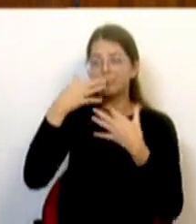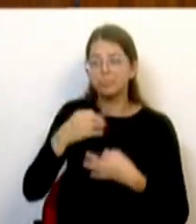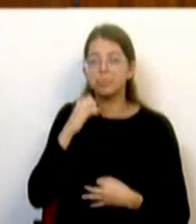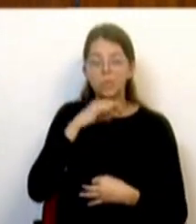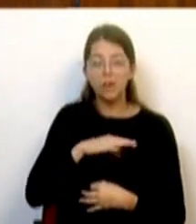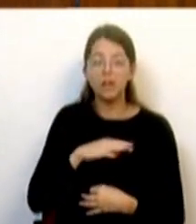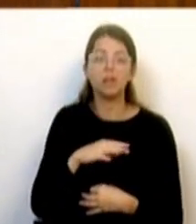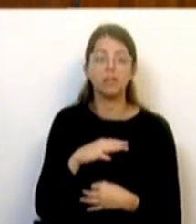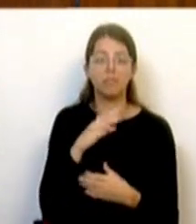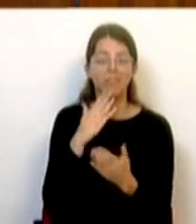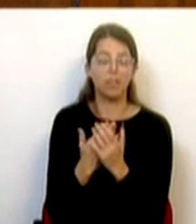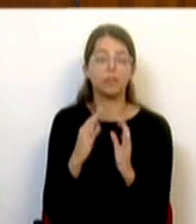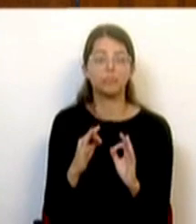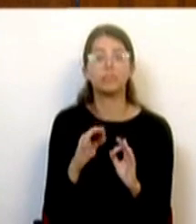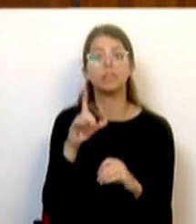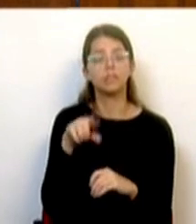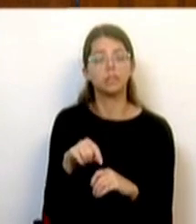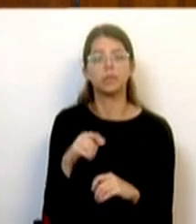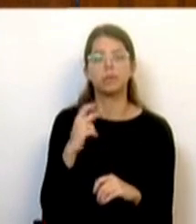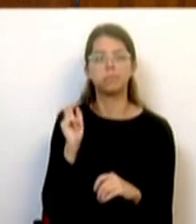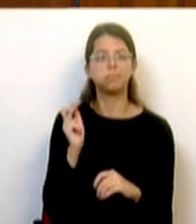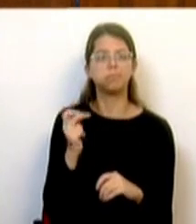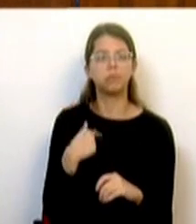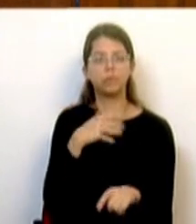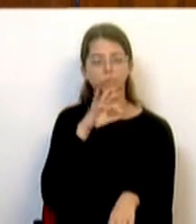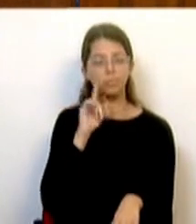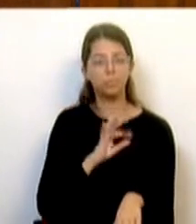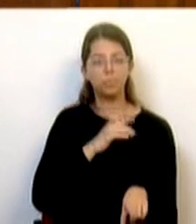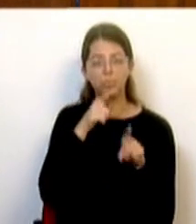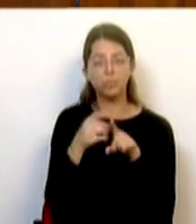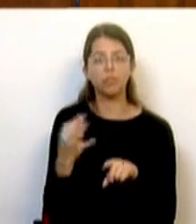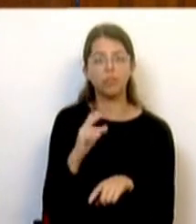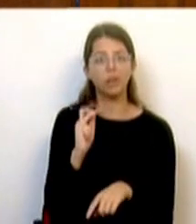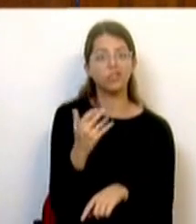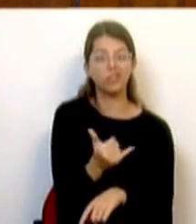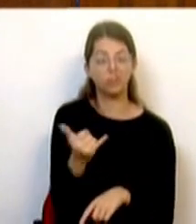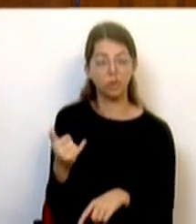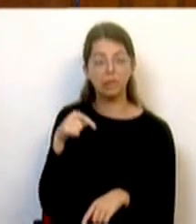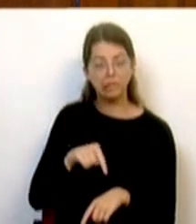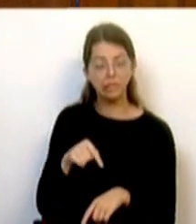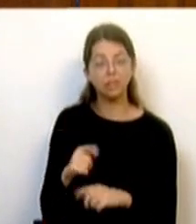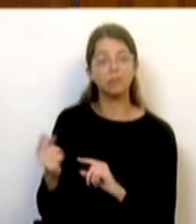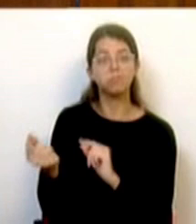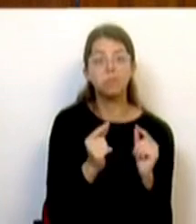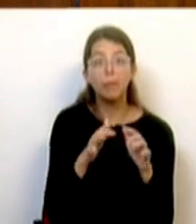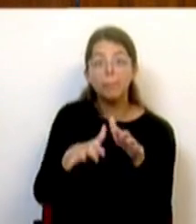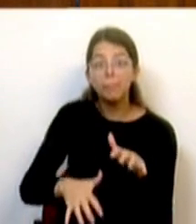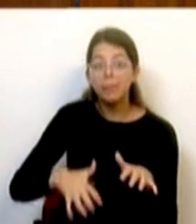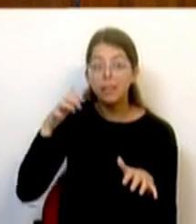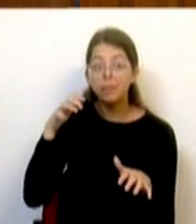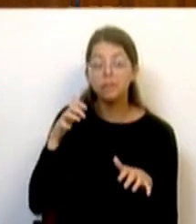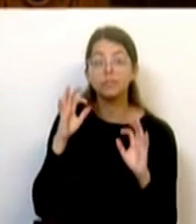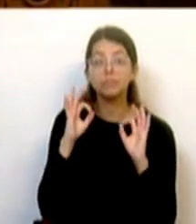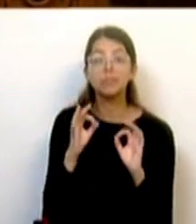descredibiliza uma coisa que eu prezo muito há muitos anos de quem foi deputada nesta Casa 22 anos. É o debate parlamentar